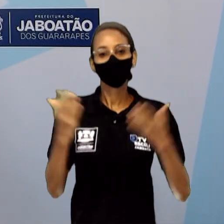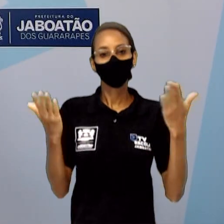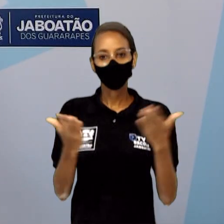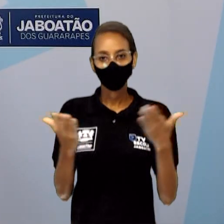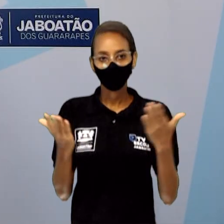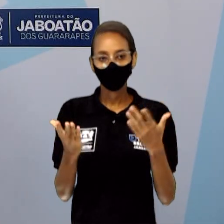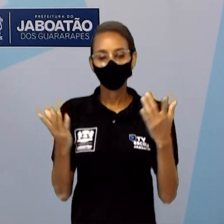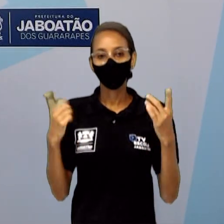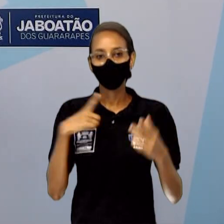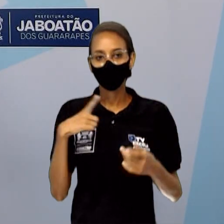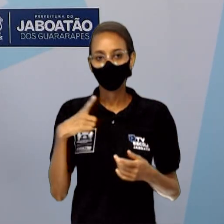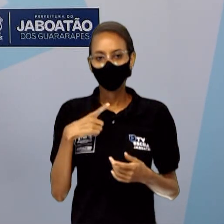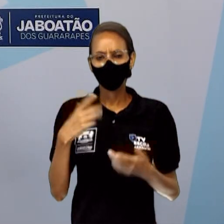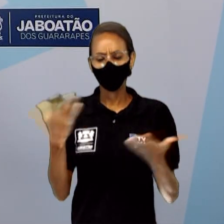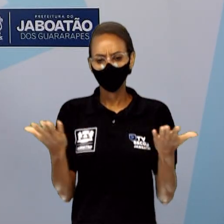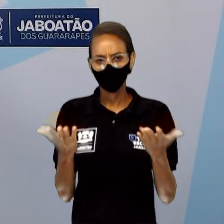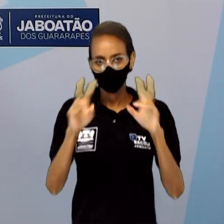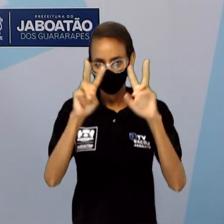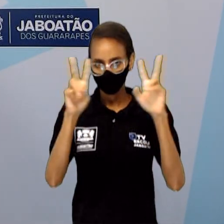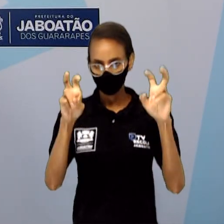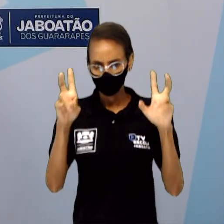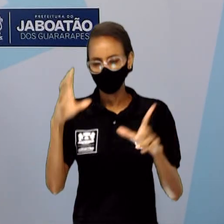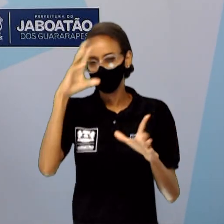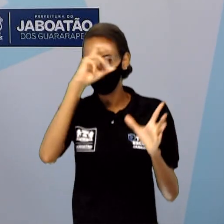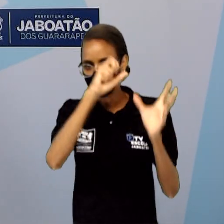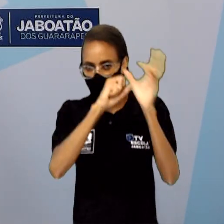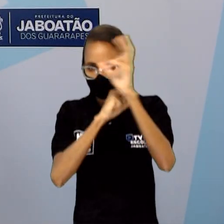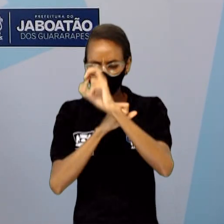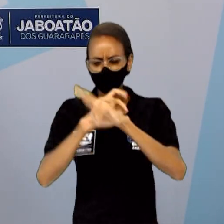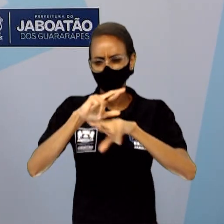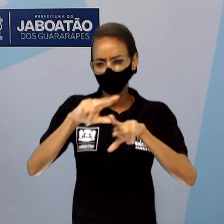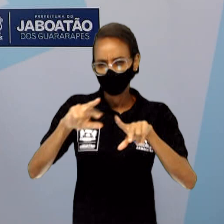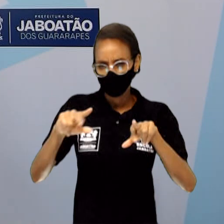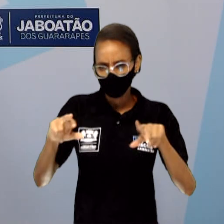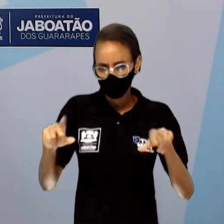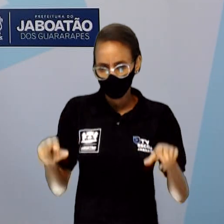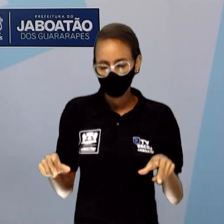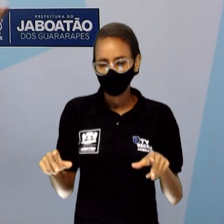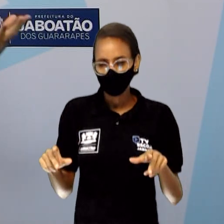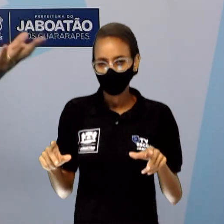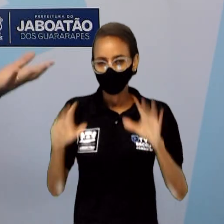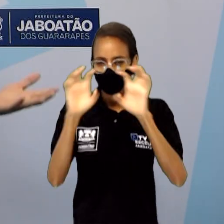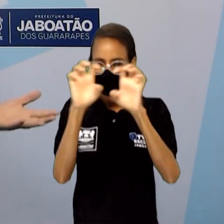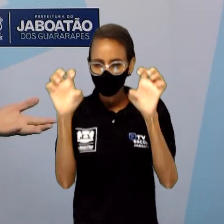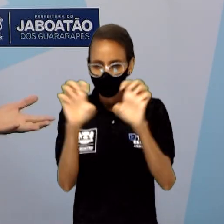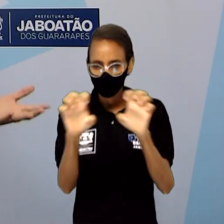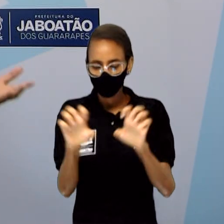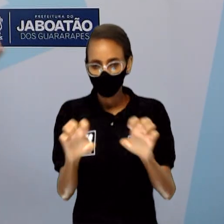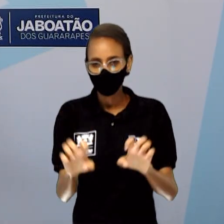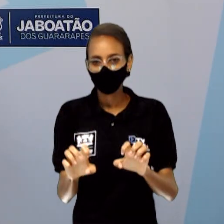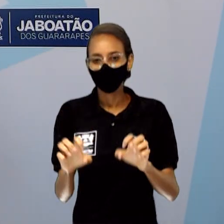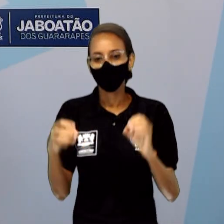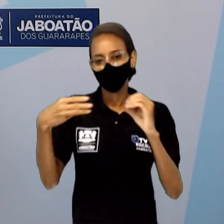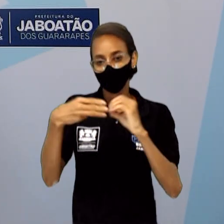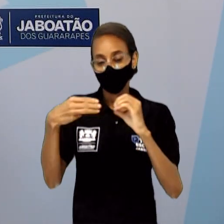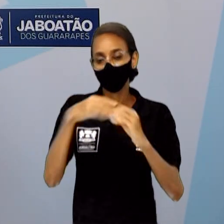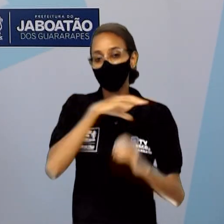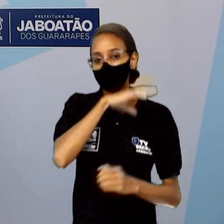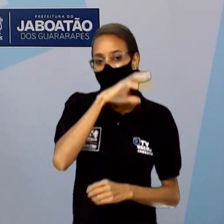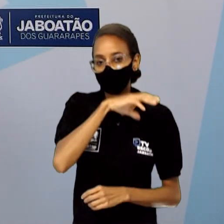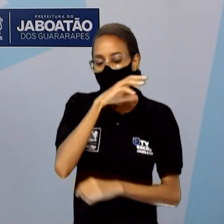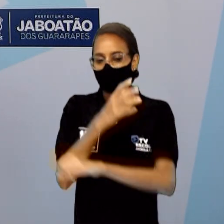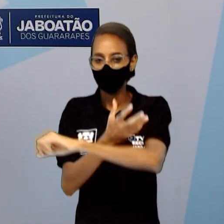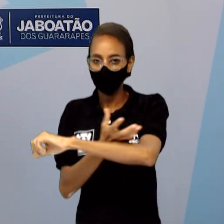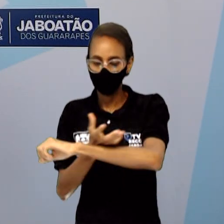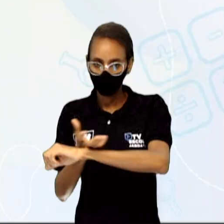Então, pessoal, considerando tudo isso, já que a gente viu as funções das diversas organelas e estruturas que podem ser encontradas em células animais e vegetais,